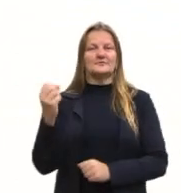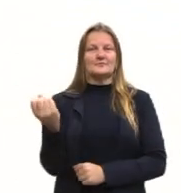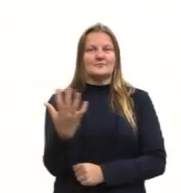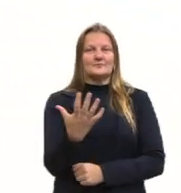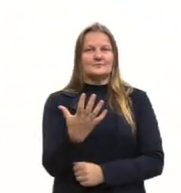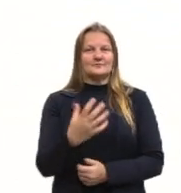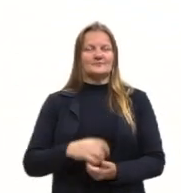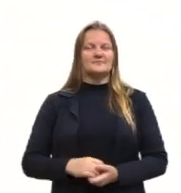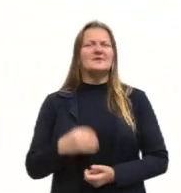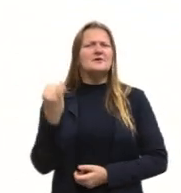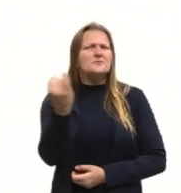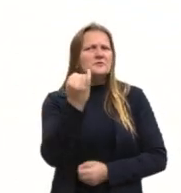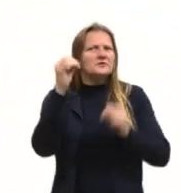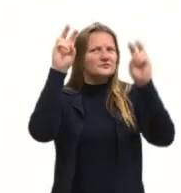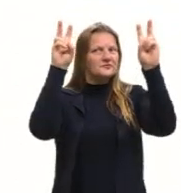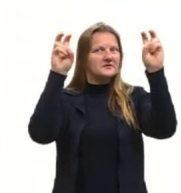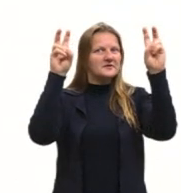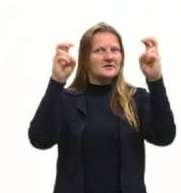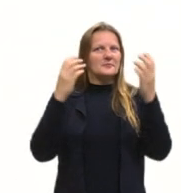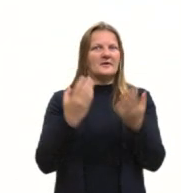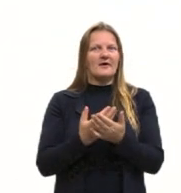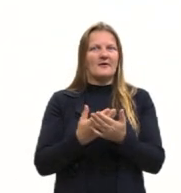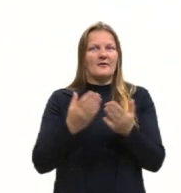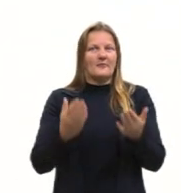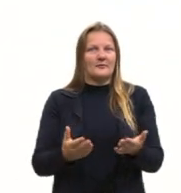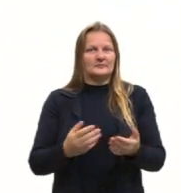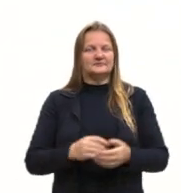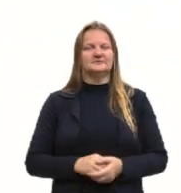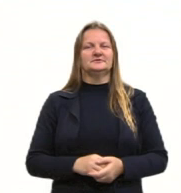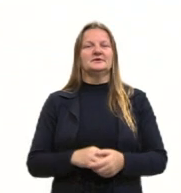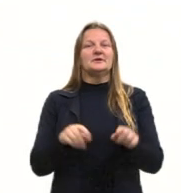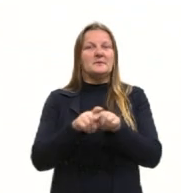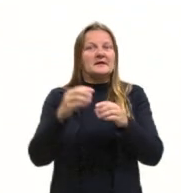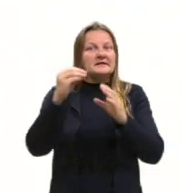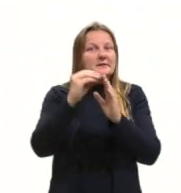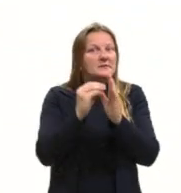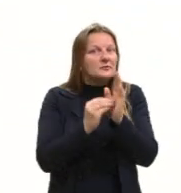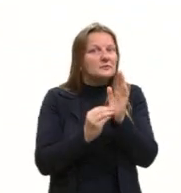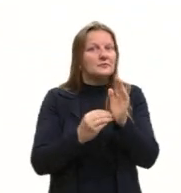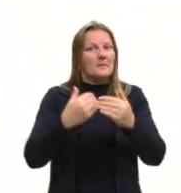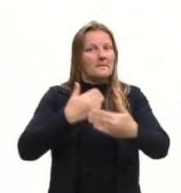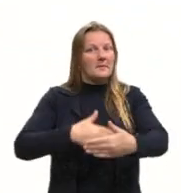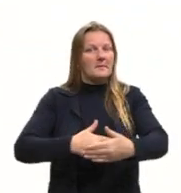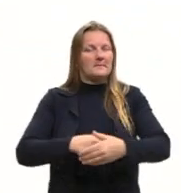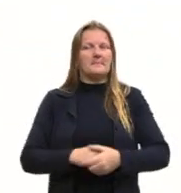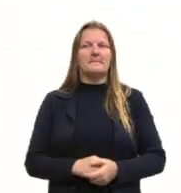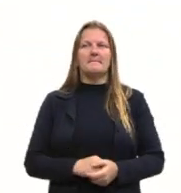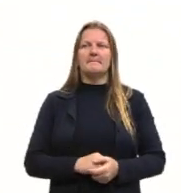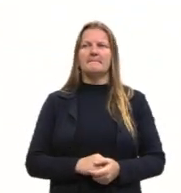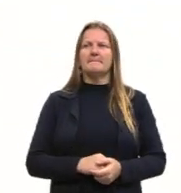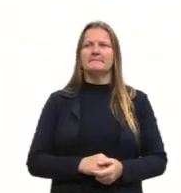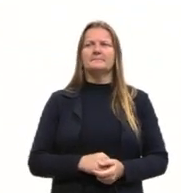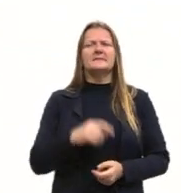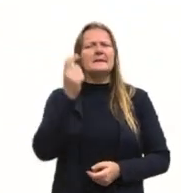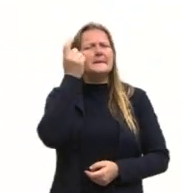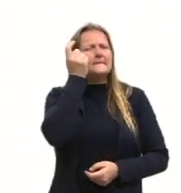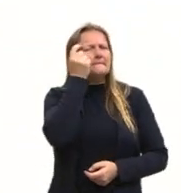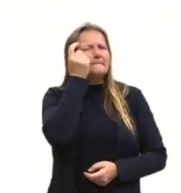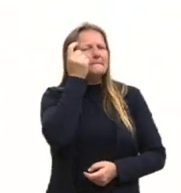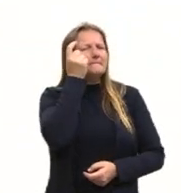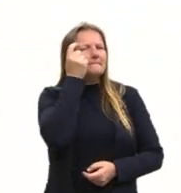importantes e bem pertinentes nas provas do Enem. Então, olha só, só recordando um pouquinho,